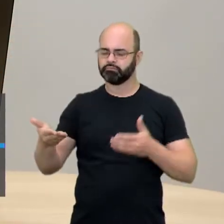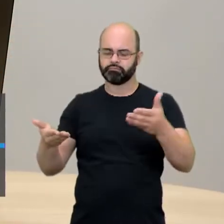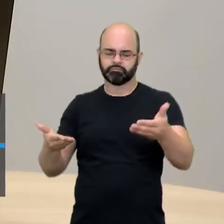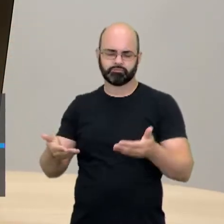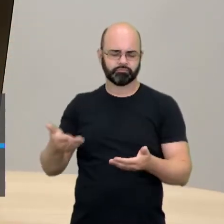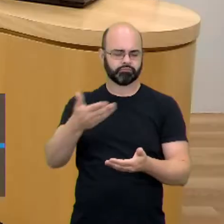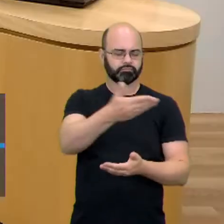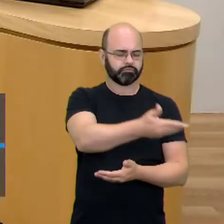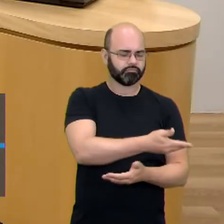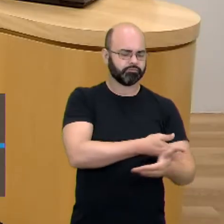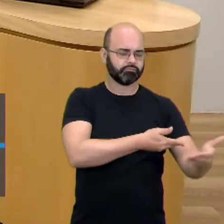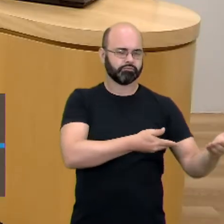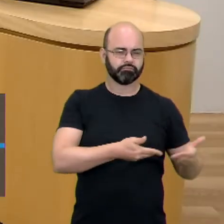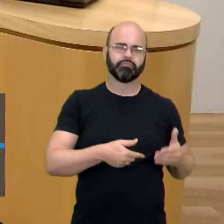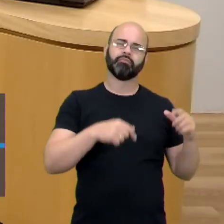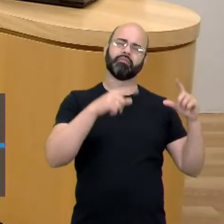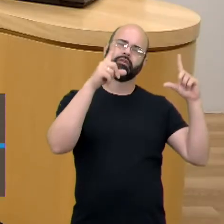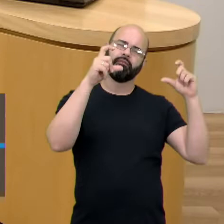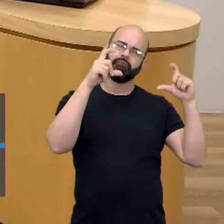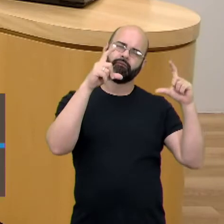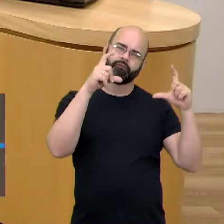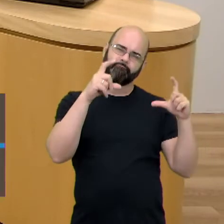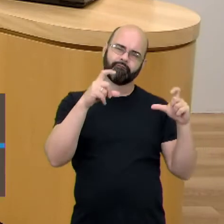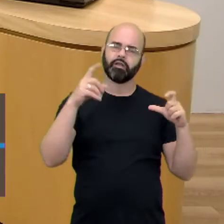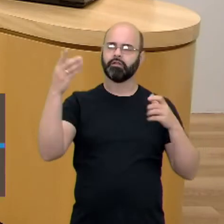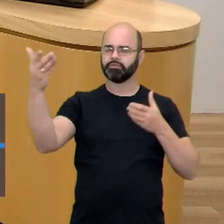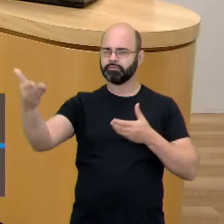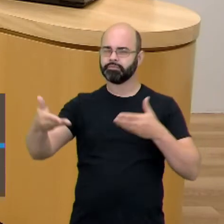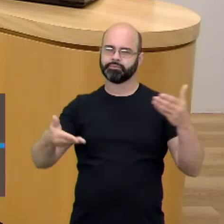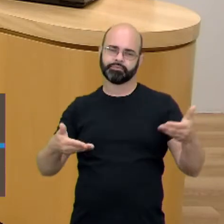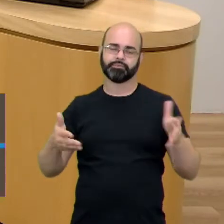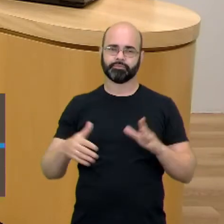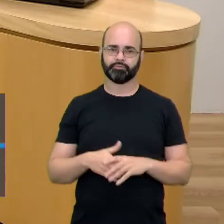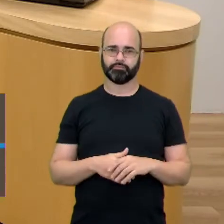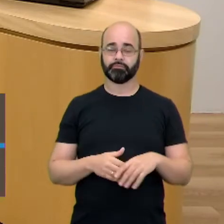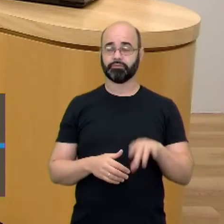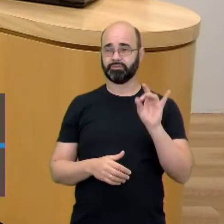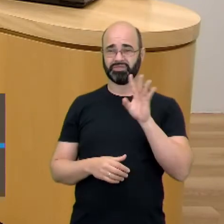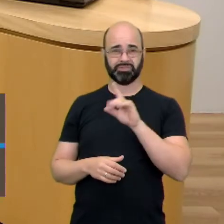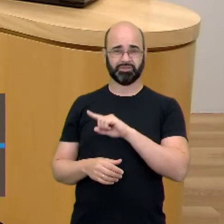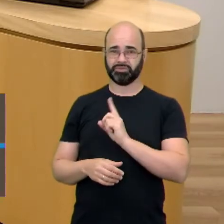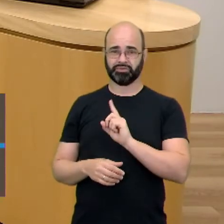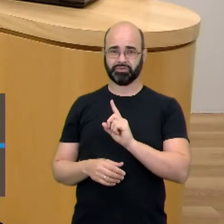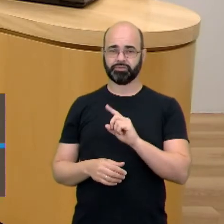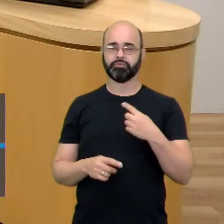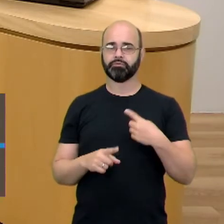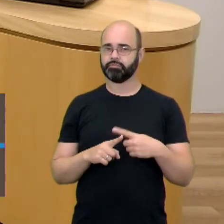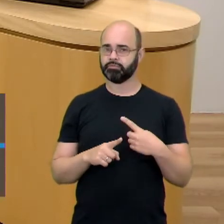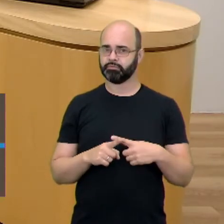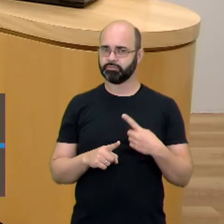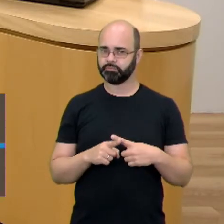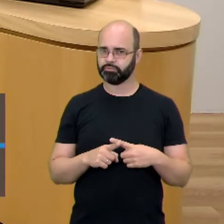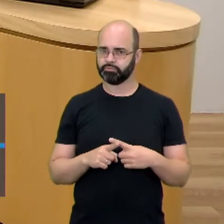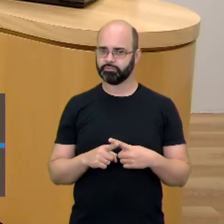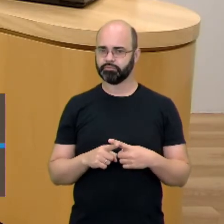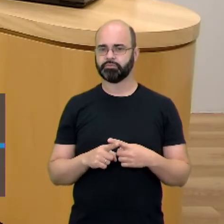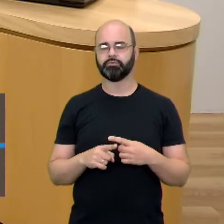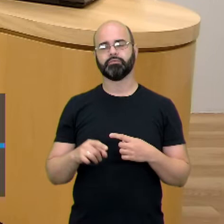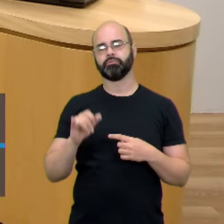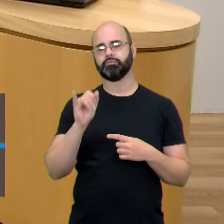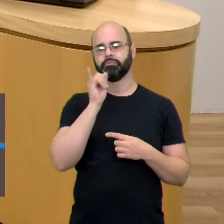Coloca as fotos dos suspeitos, E mais importante do que só colocar isso, porque uma coisa seria só ele colocar